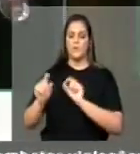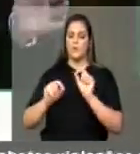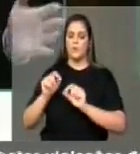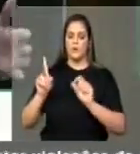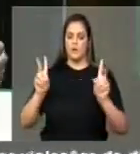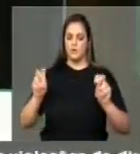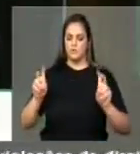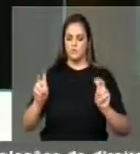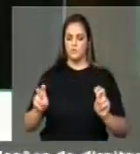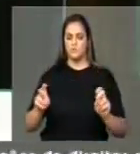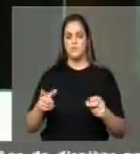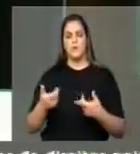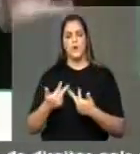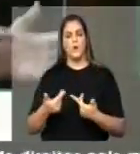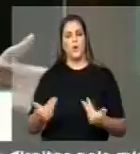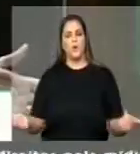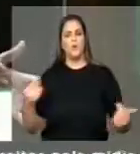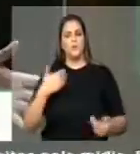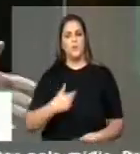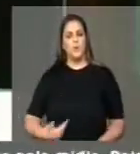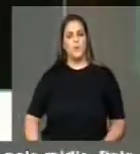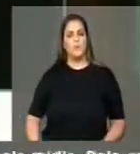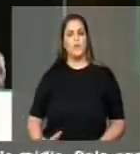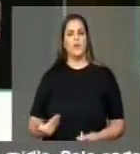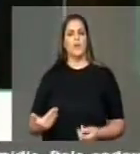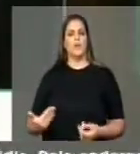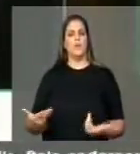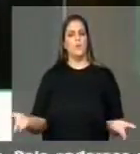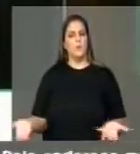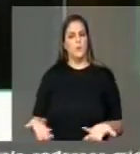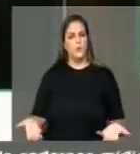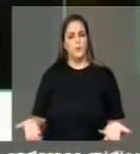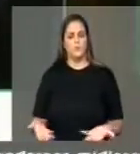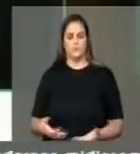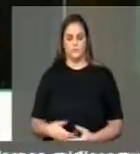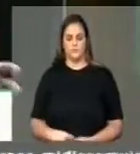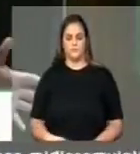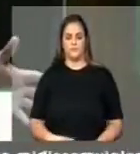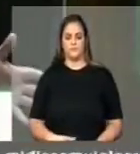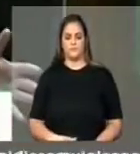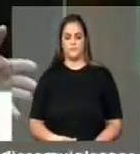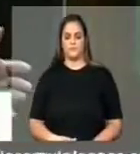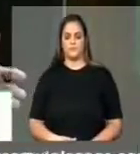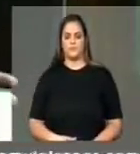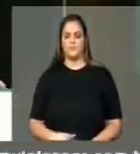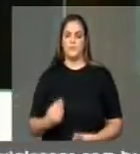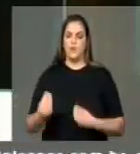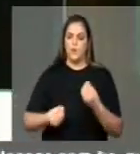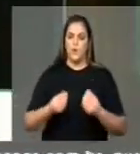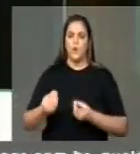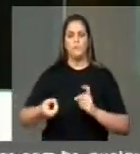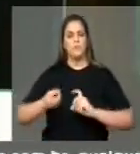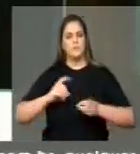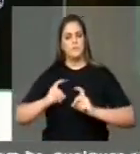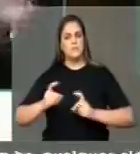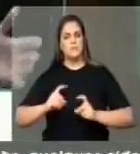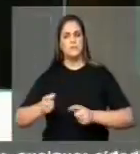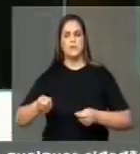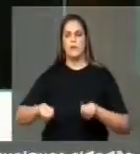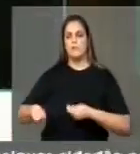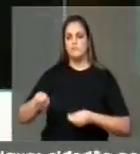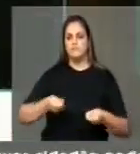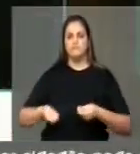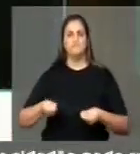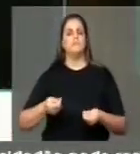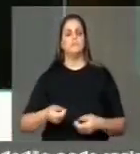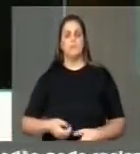ao governo, a real situação do governo, a maneira com que estão sendo conduzidos os projetos. E